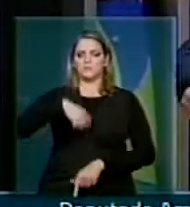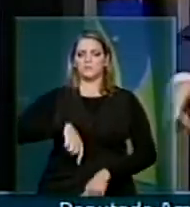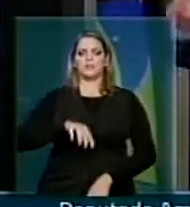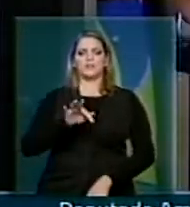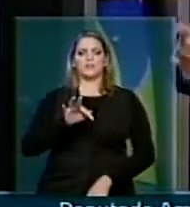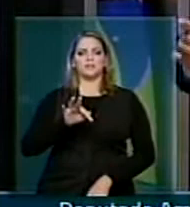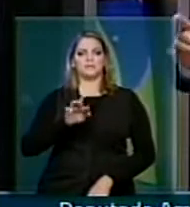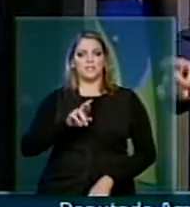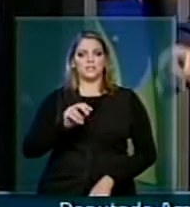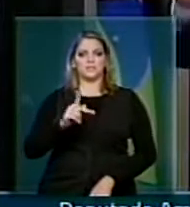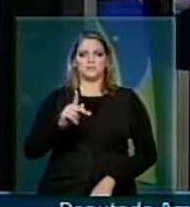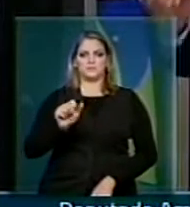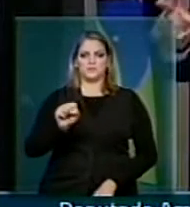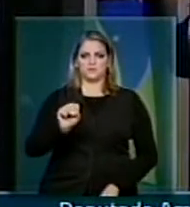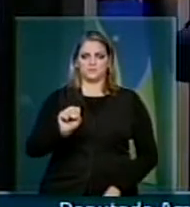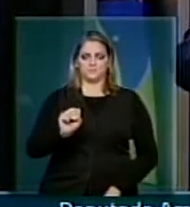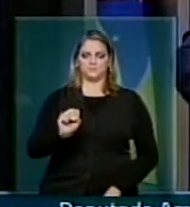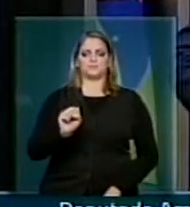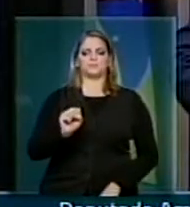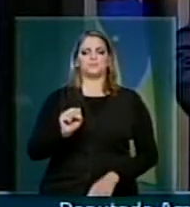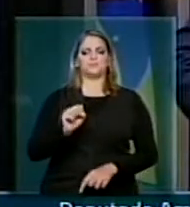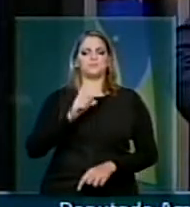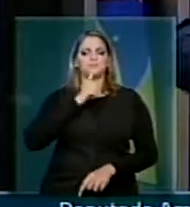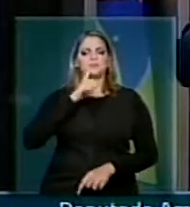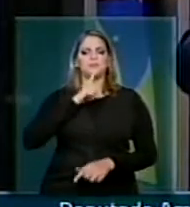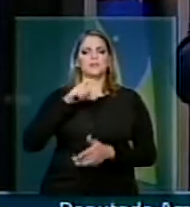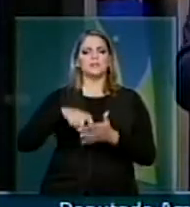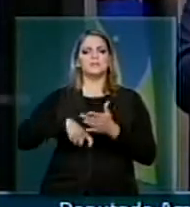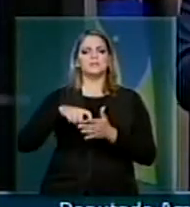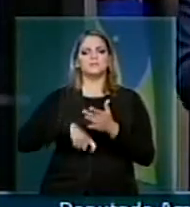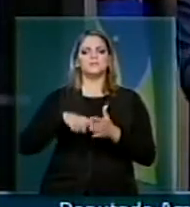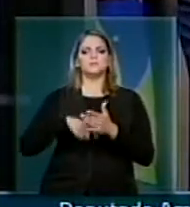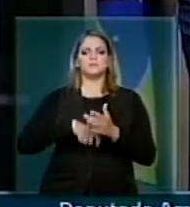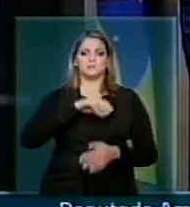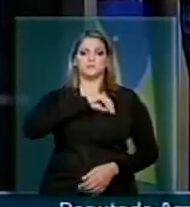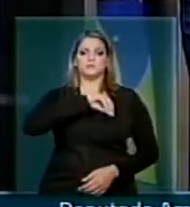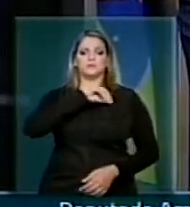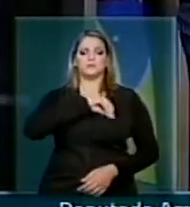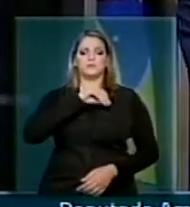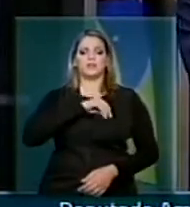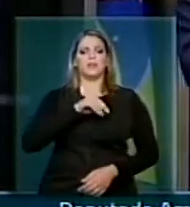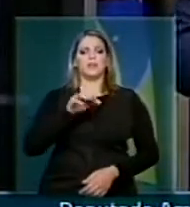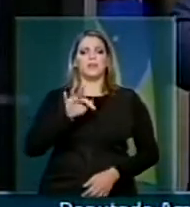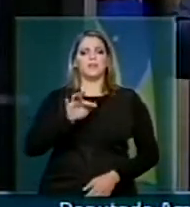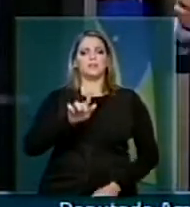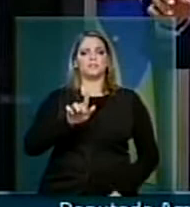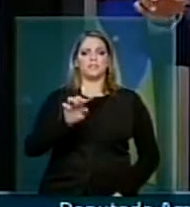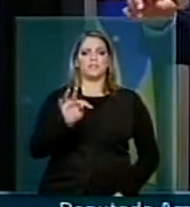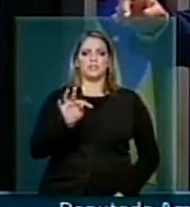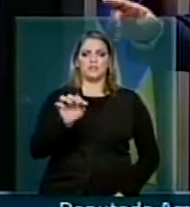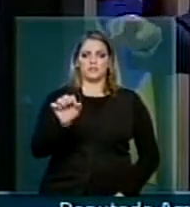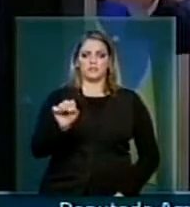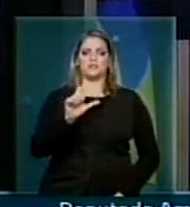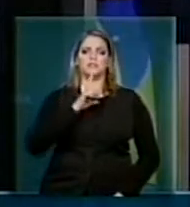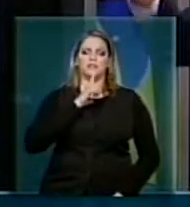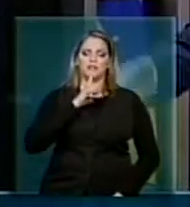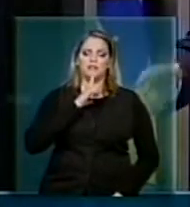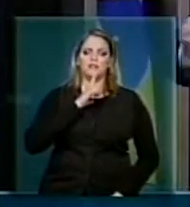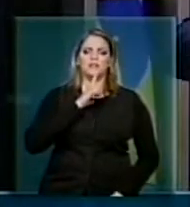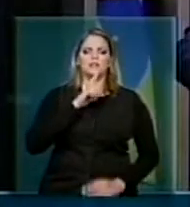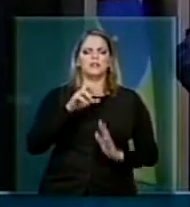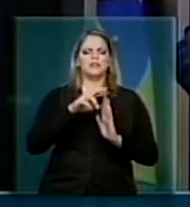RGPS. Diz que é vedado a tributação sobre o provento dos trabalhadores do FGTS. Está lá uma vedação